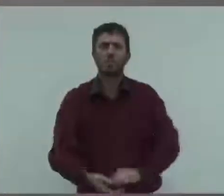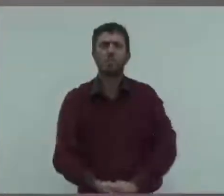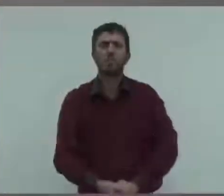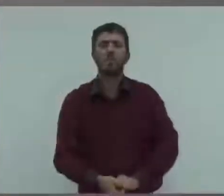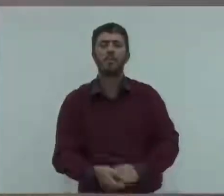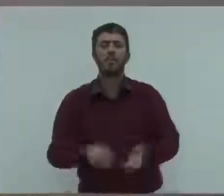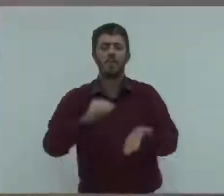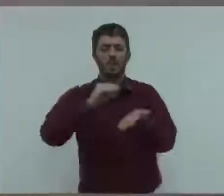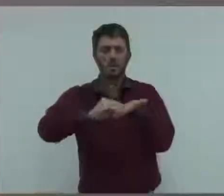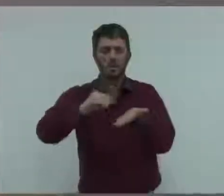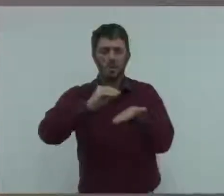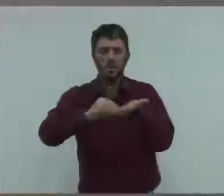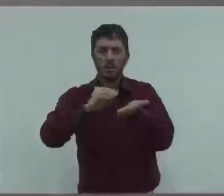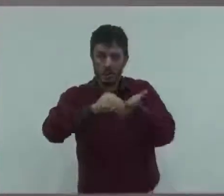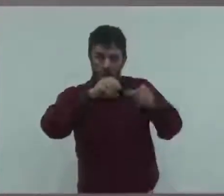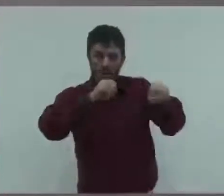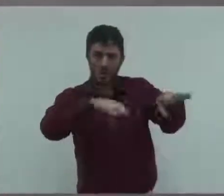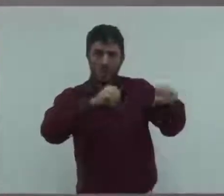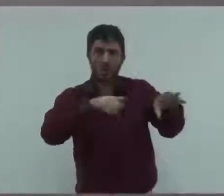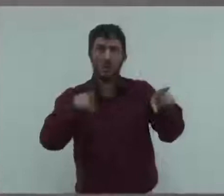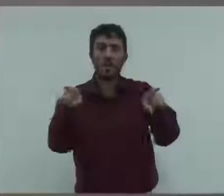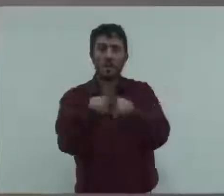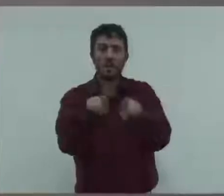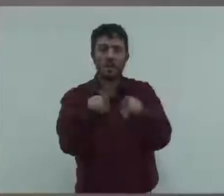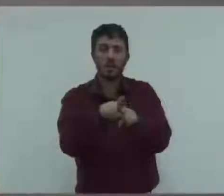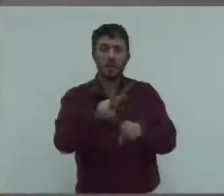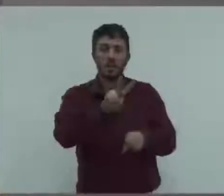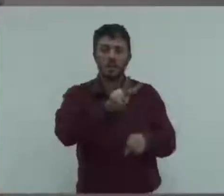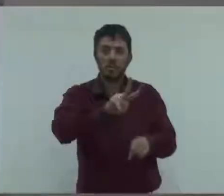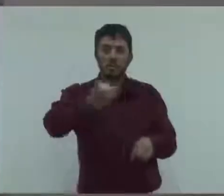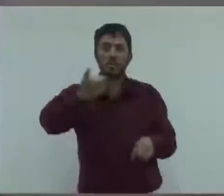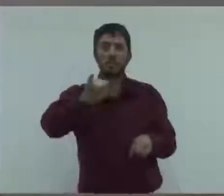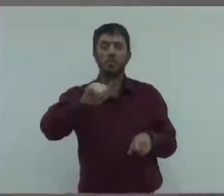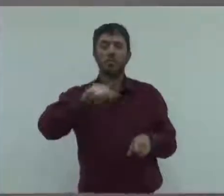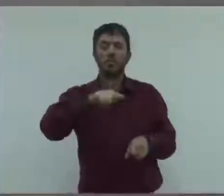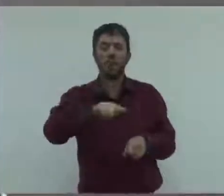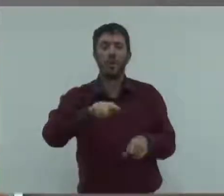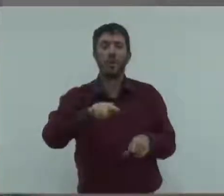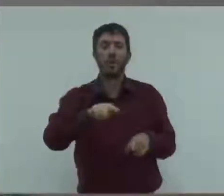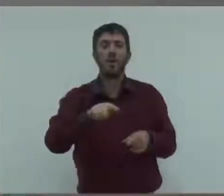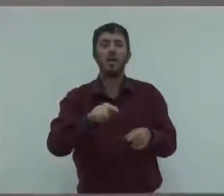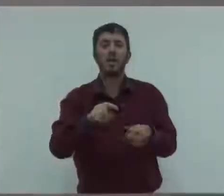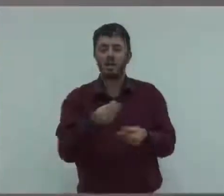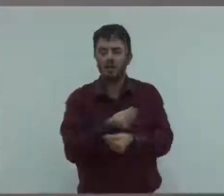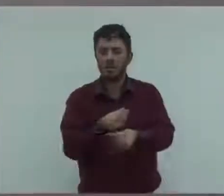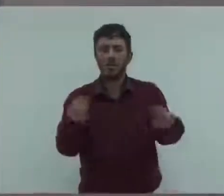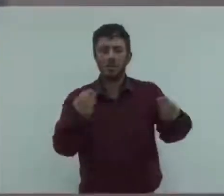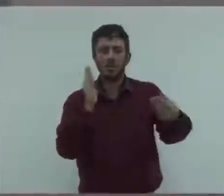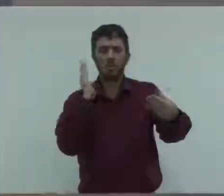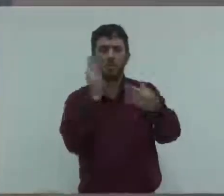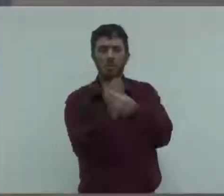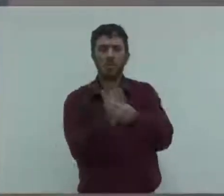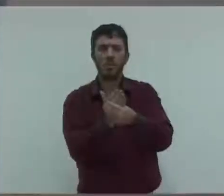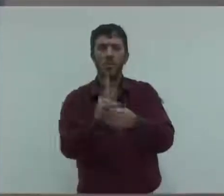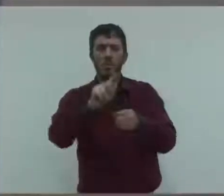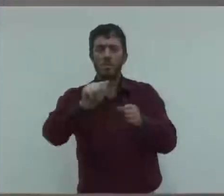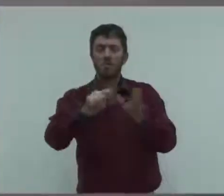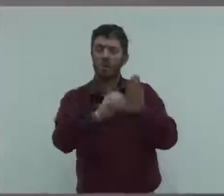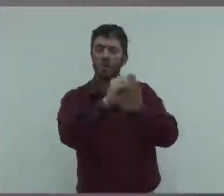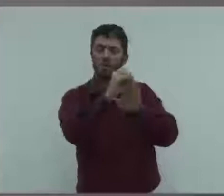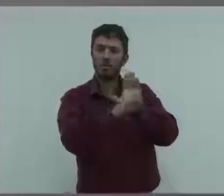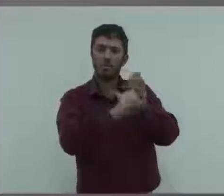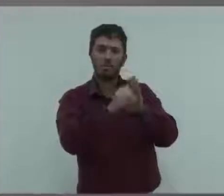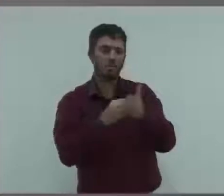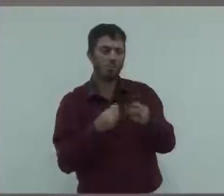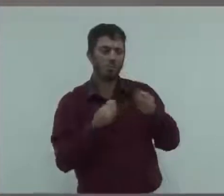já disse que já vai estar providenciando apenas para oficializar esse pedido, estaria oficializando lá amanhã.